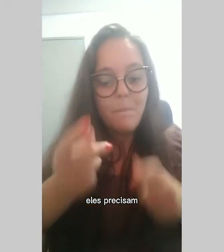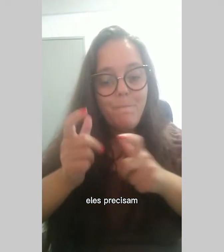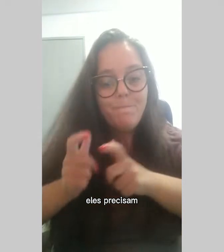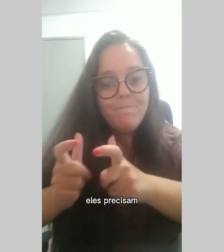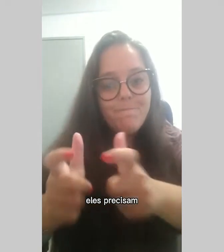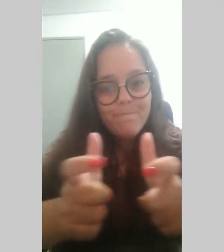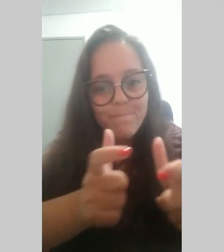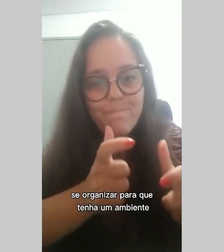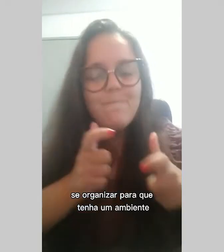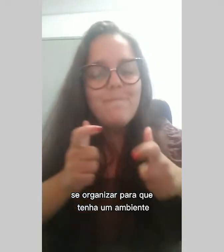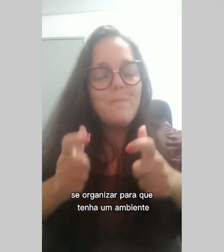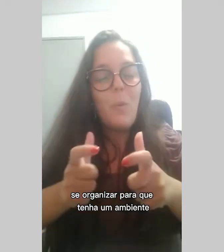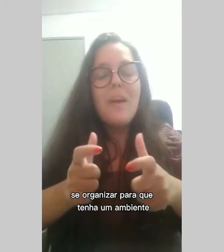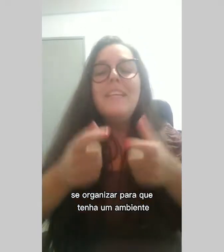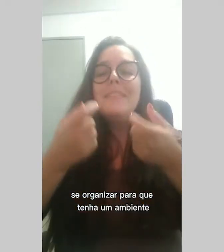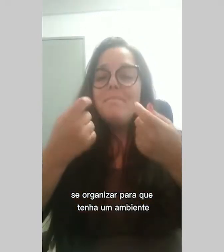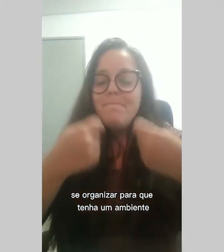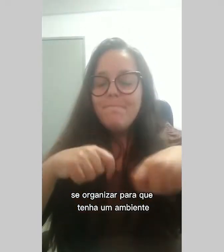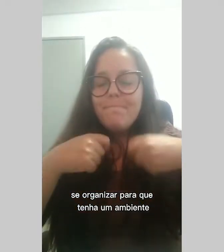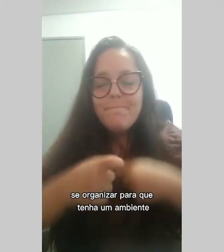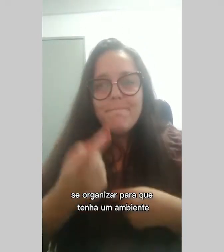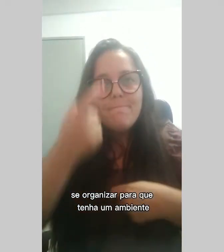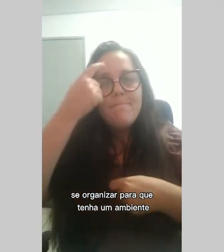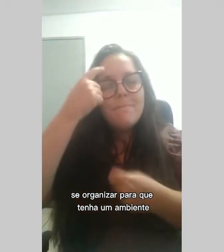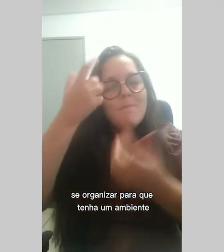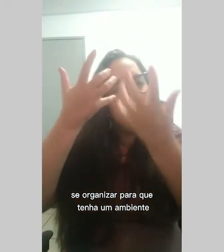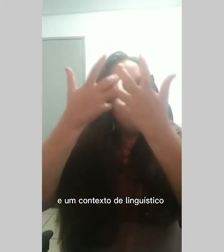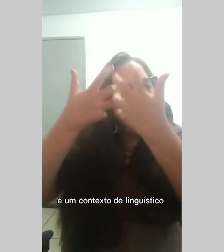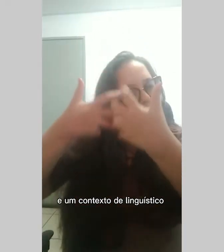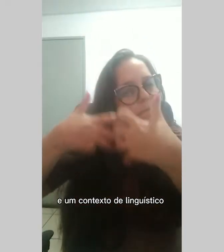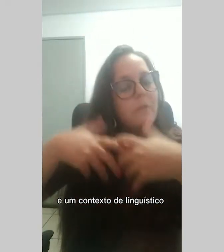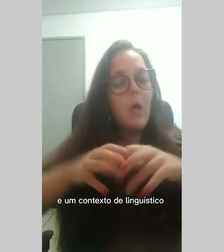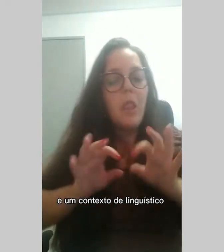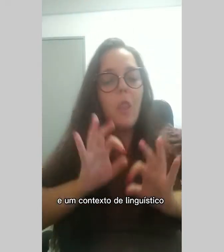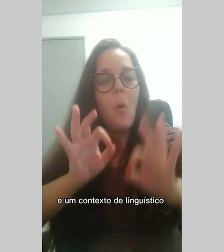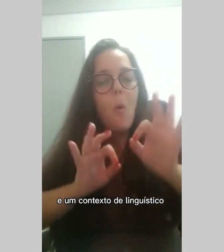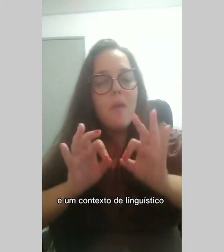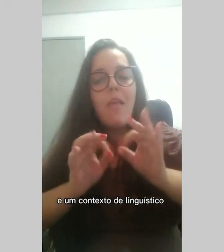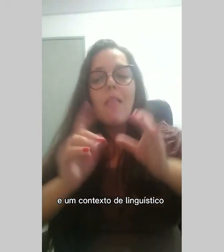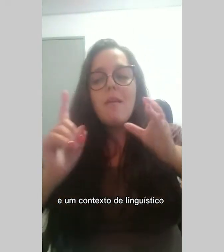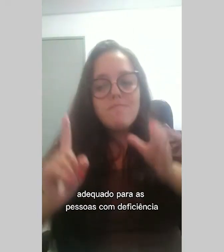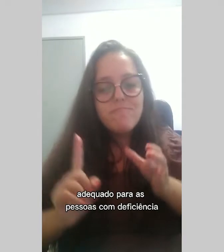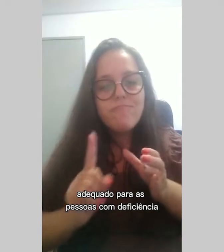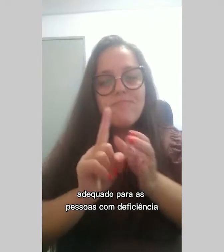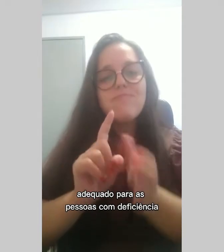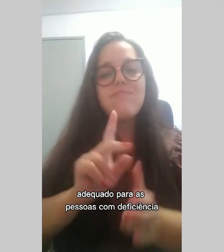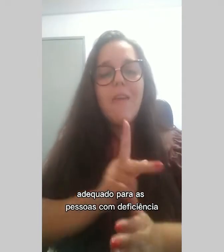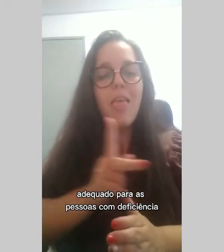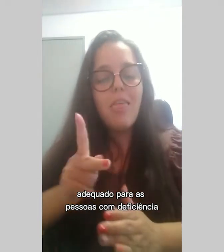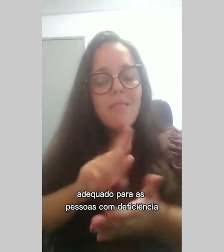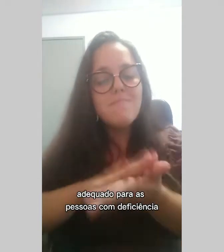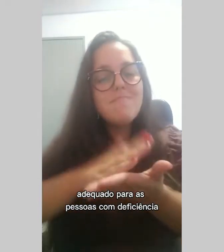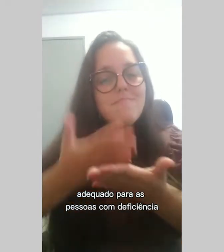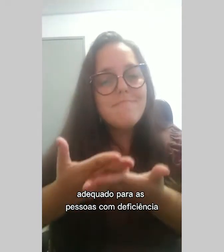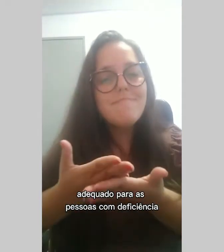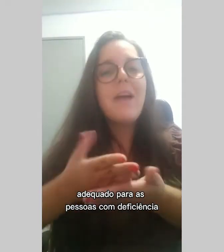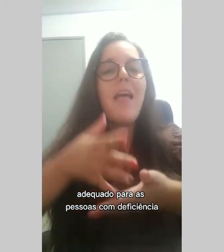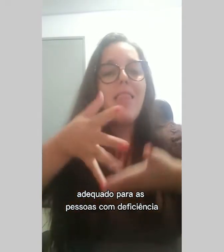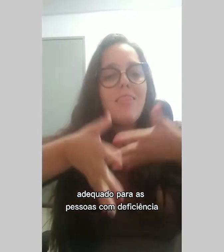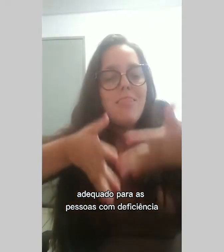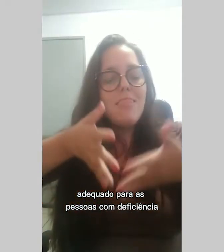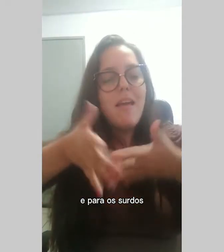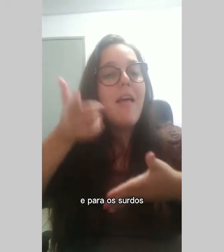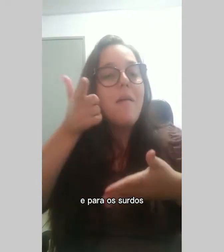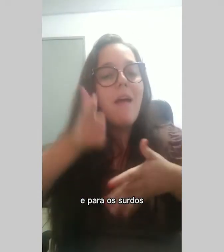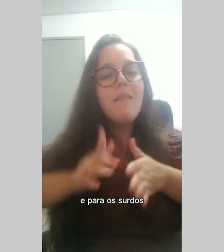precisam se organizar para que tenham um ambiente e um contexto linguístico adequado para as pessoas com